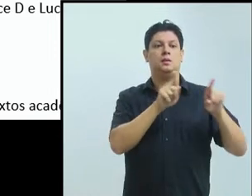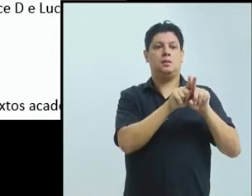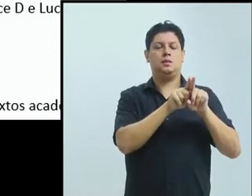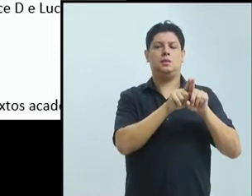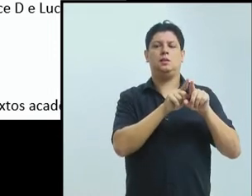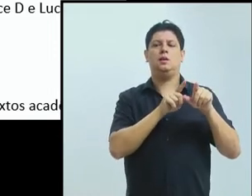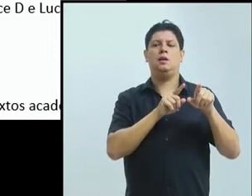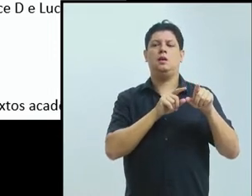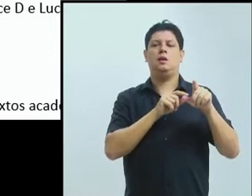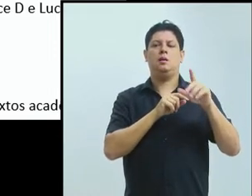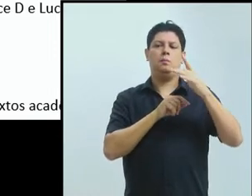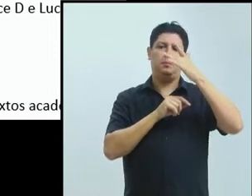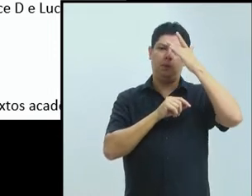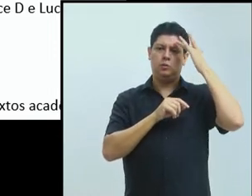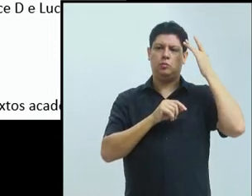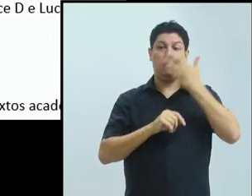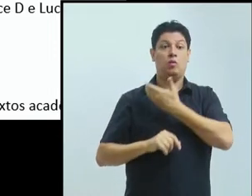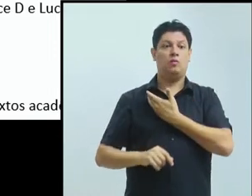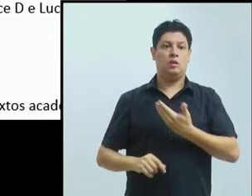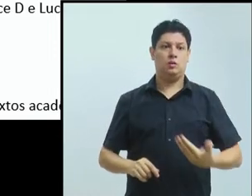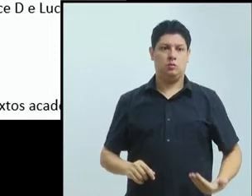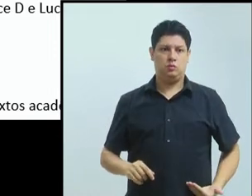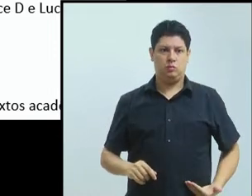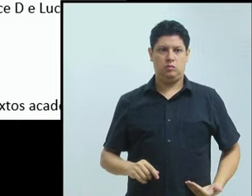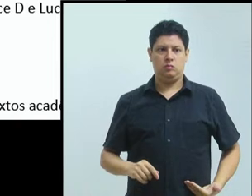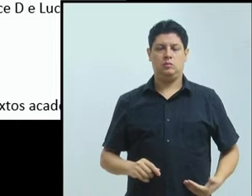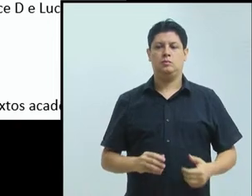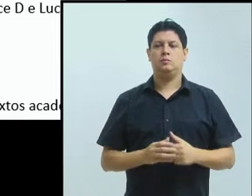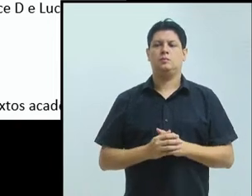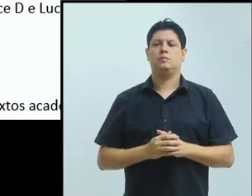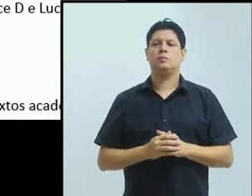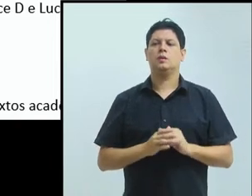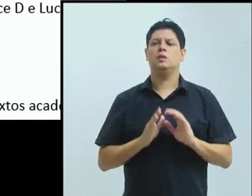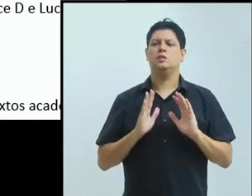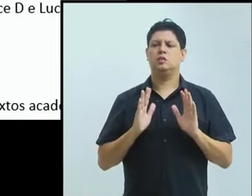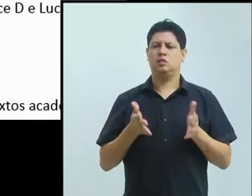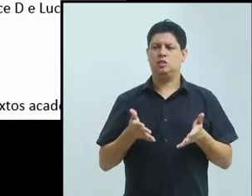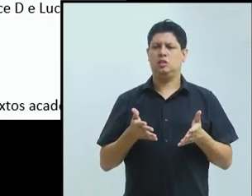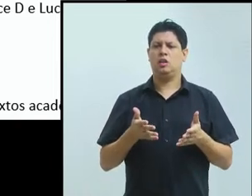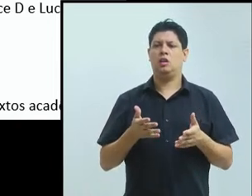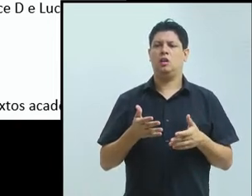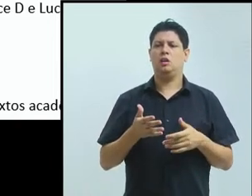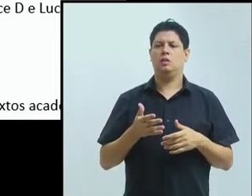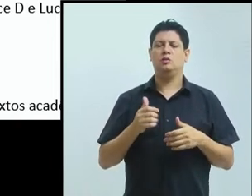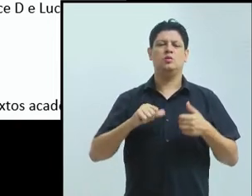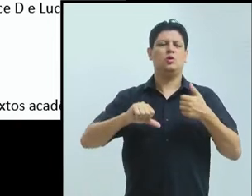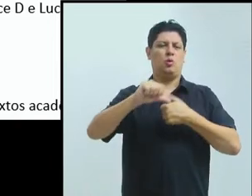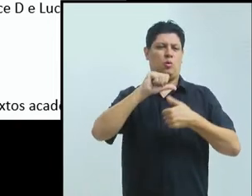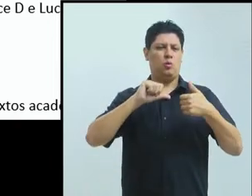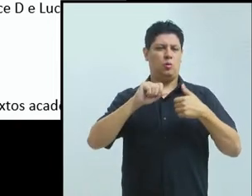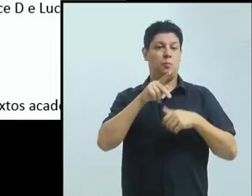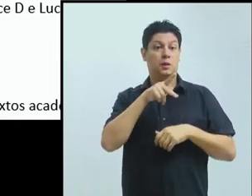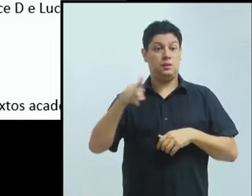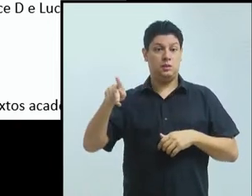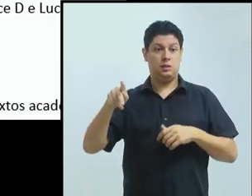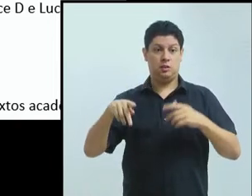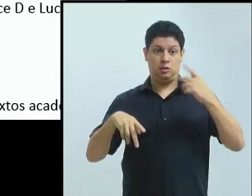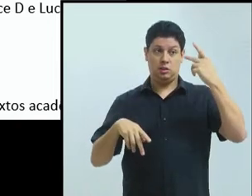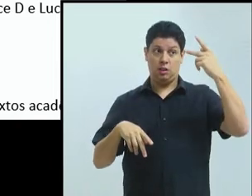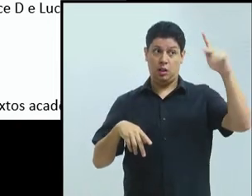abalou a forma como o contato vem sendo feito, apesar de ter sido uma troca de gestão politicamente bastante